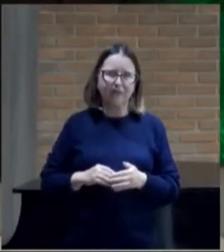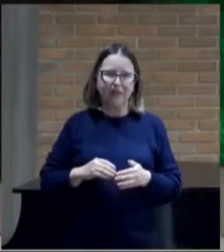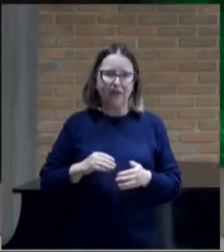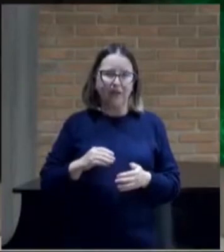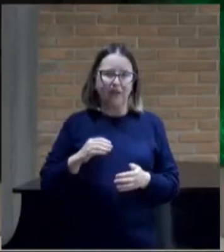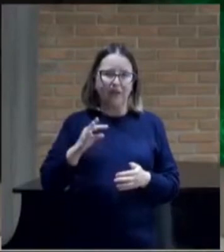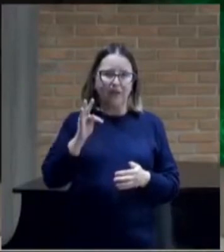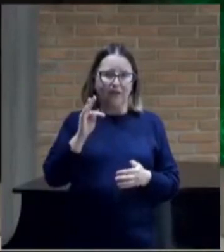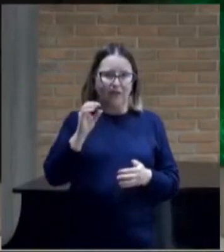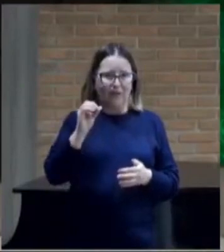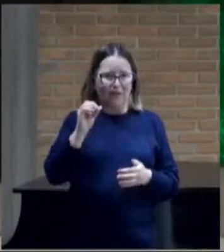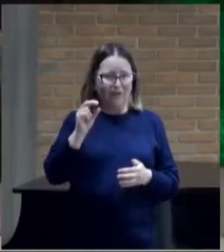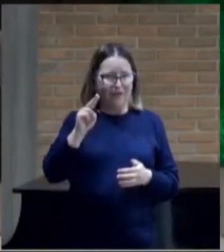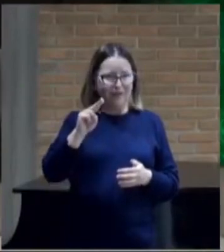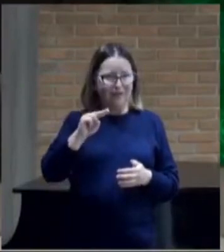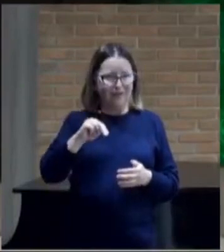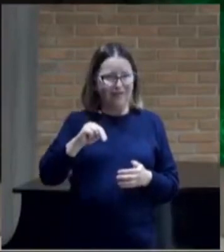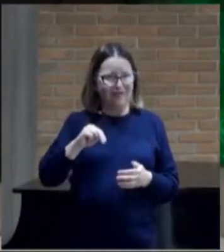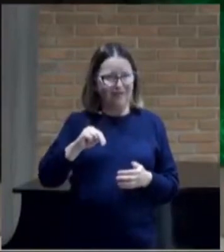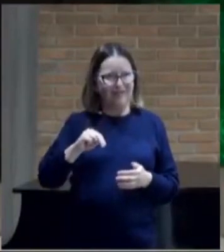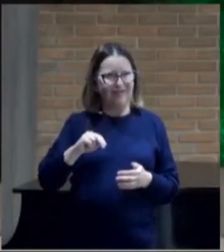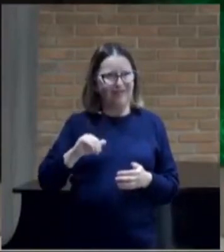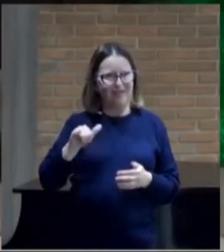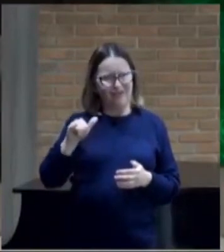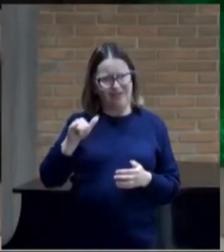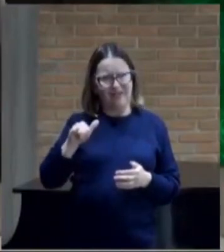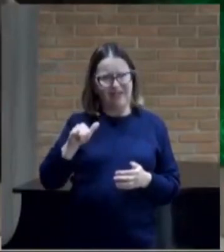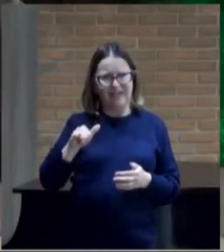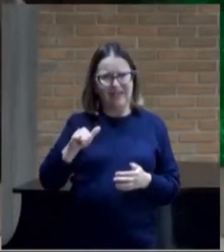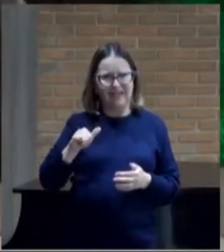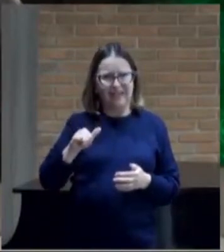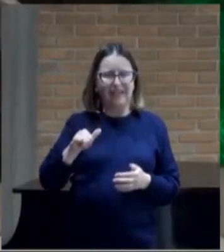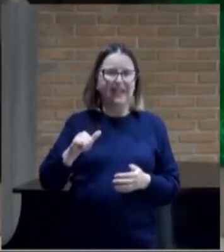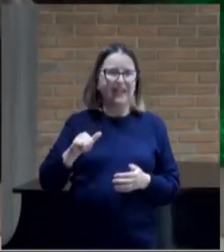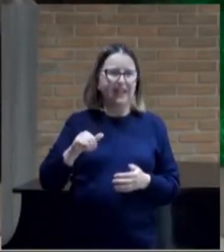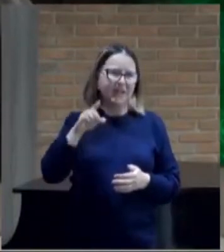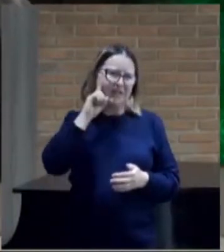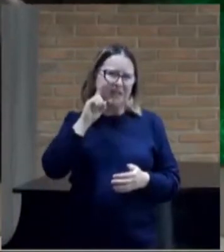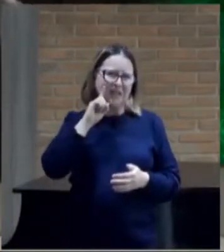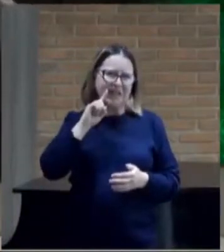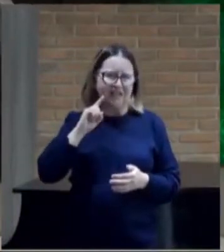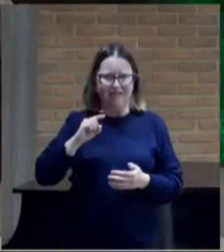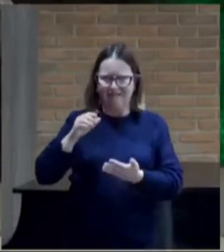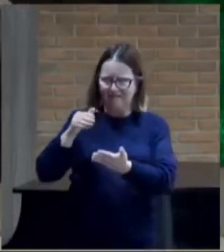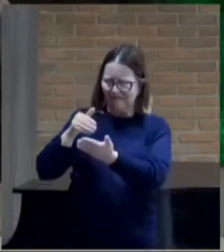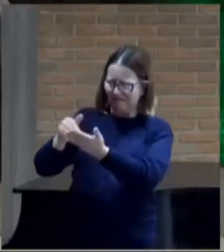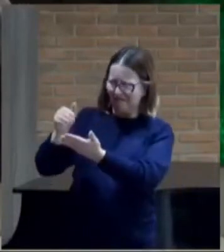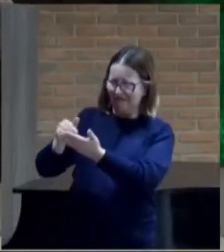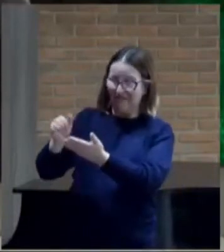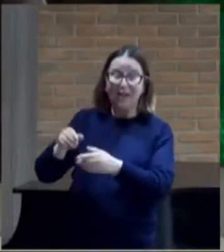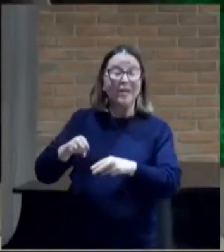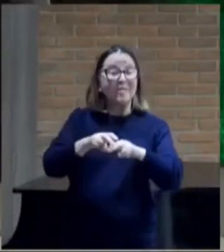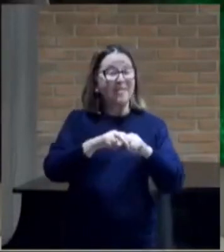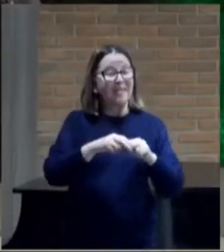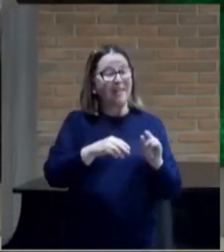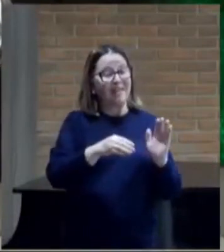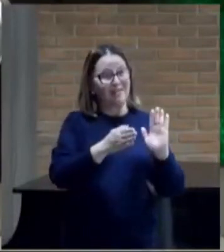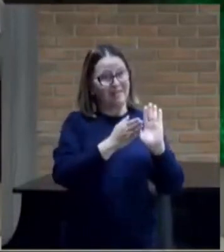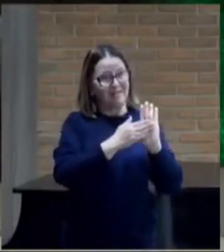americano, por causa do projeto que ele montou com esta questão da Big